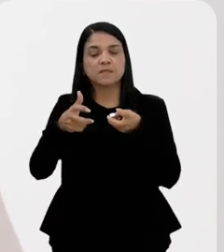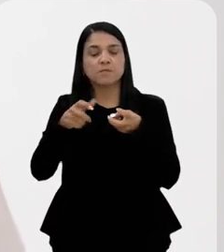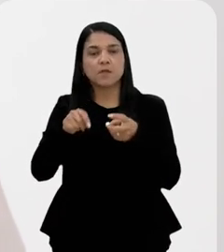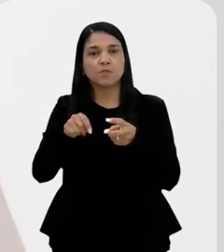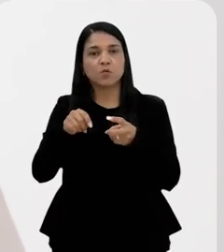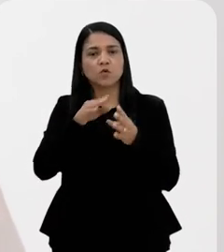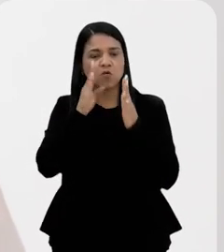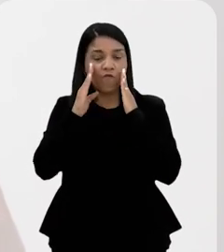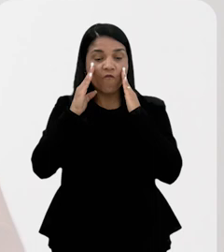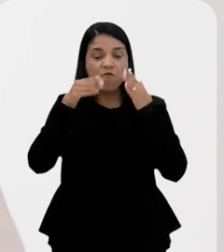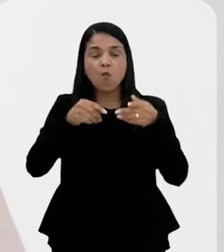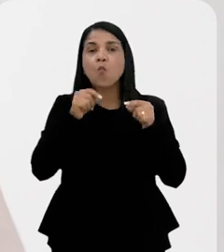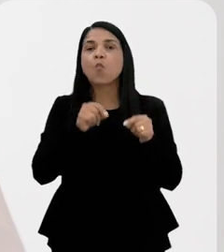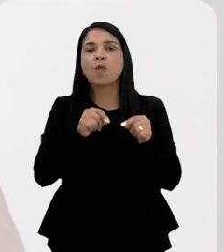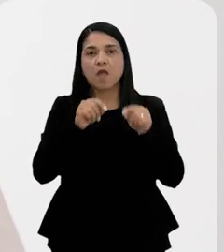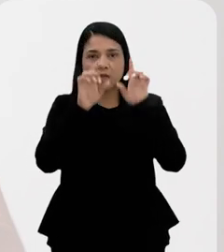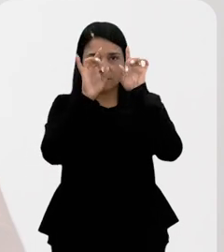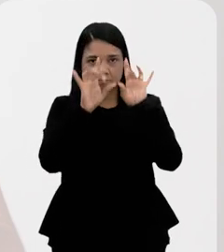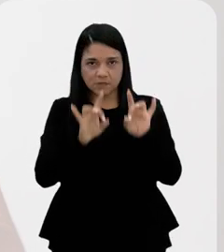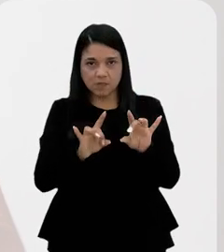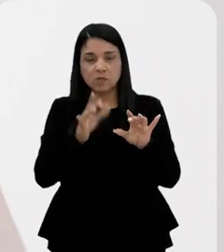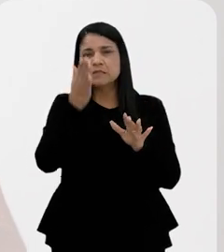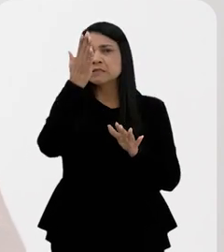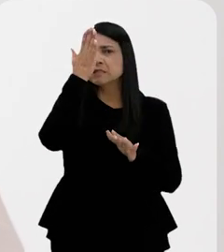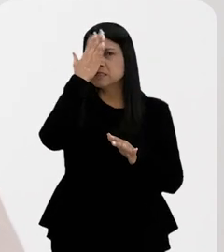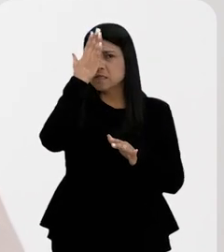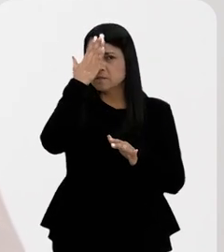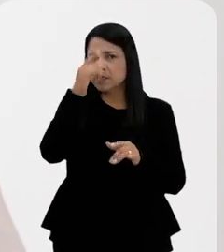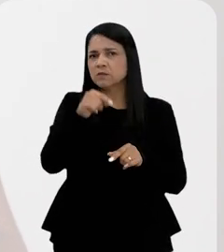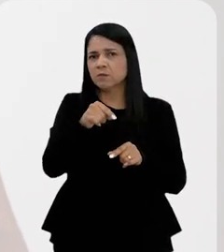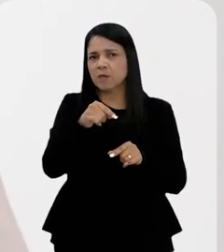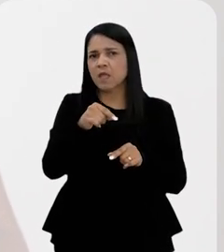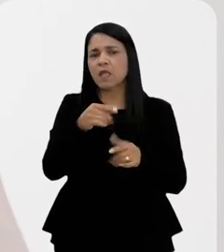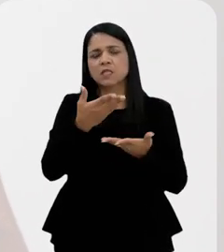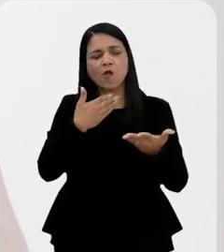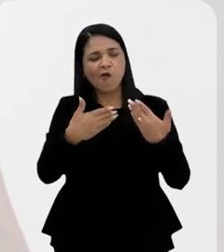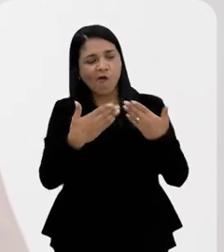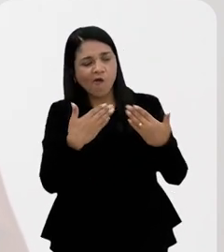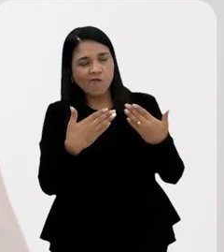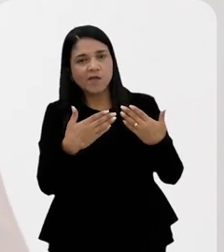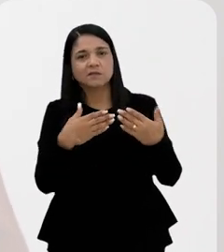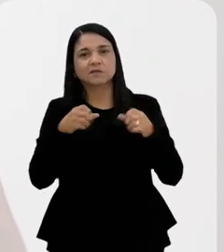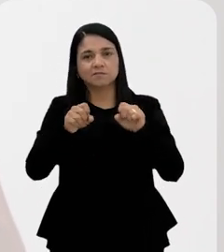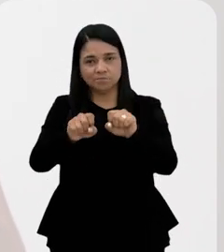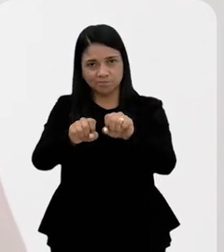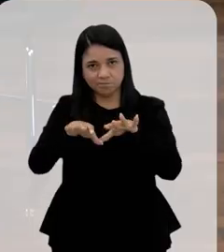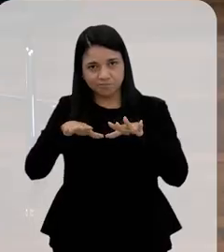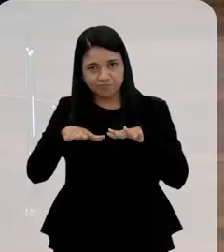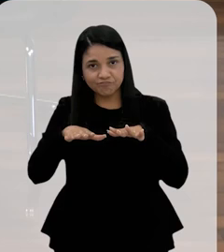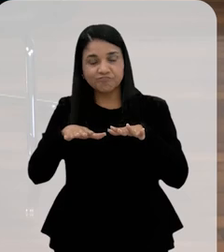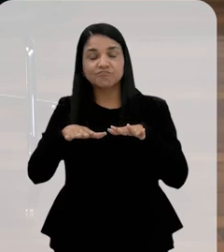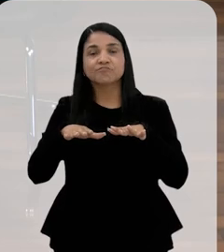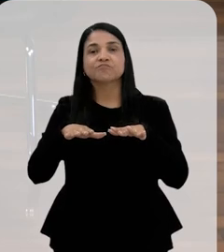vimos, e com um enfoque muito especial também, já sabedores agora, na nossa conversa com a Frente